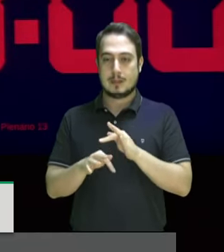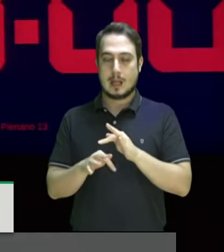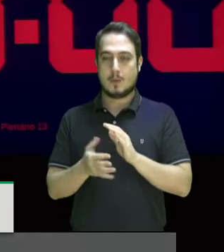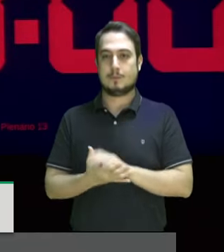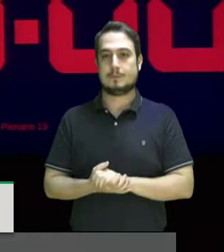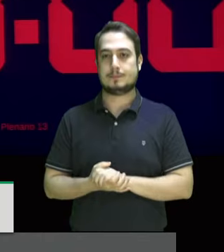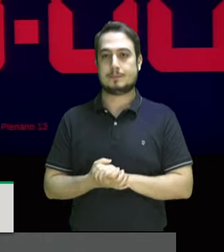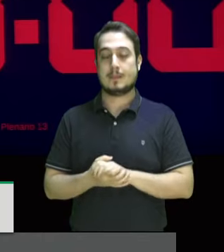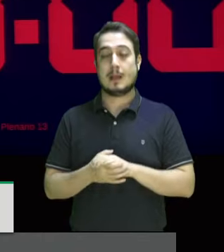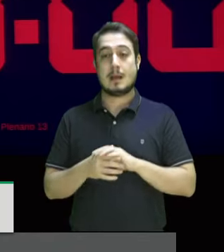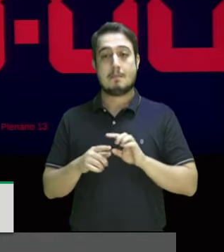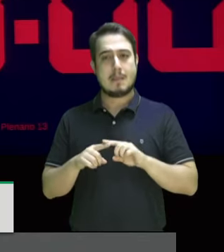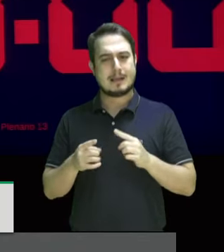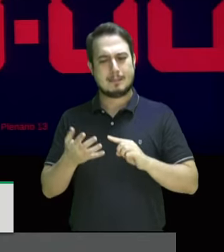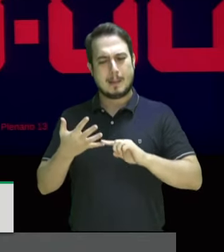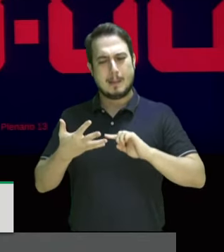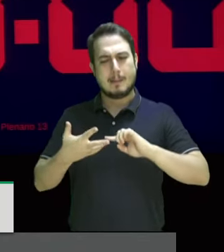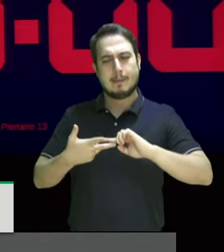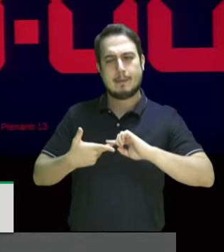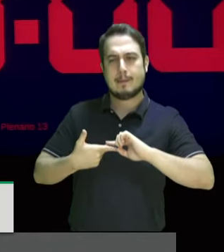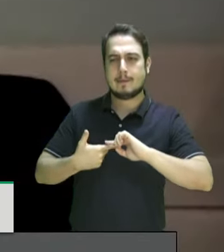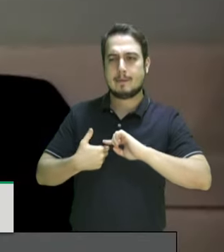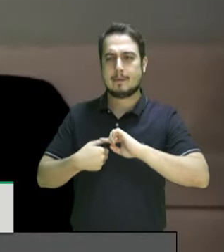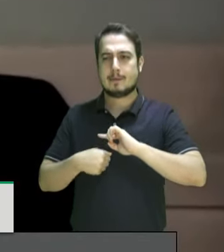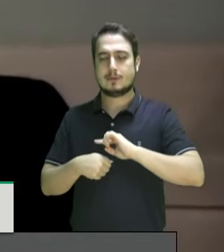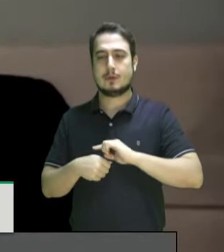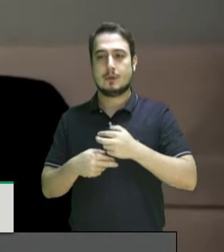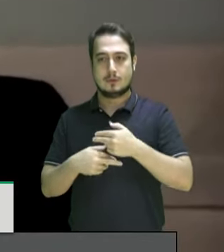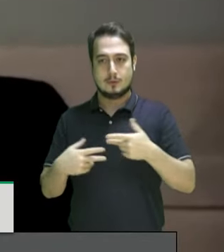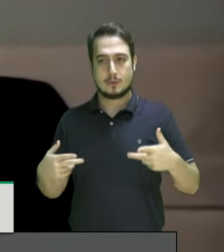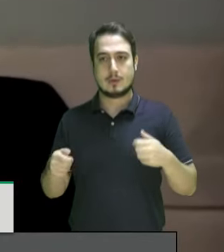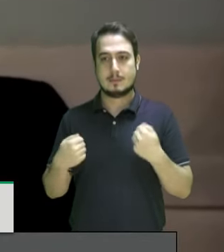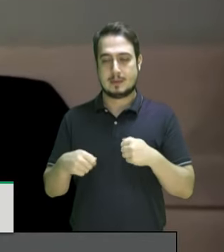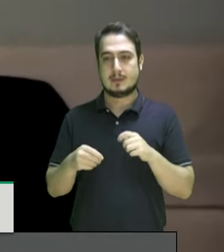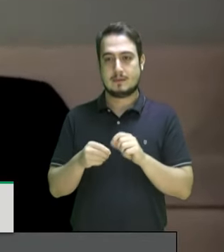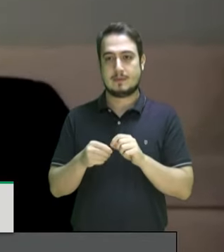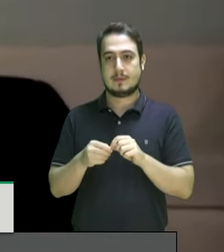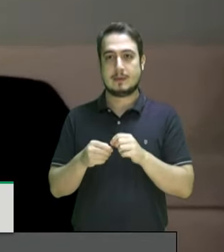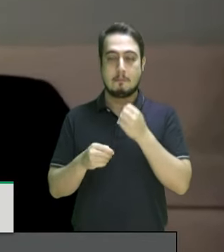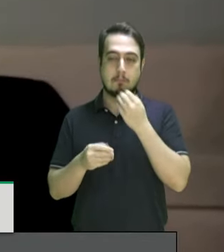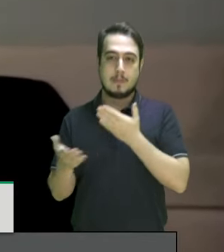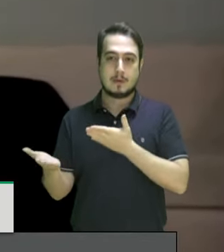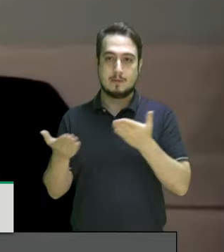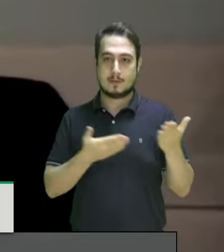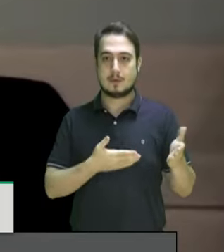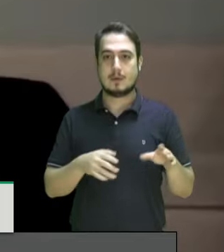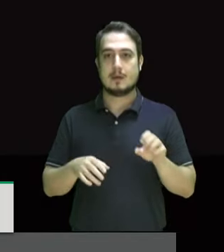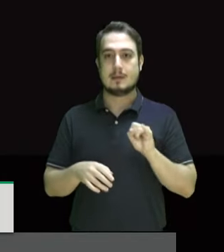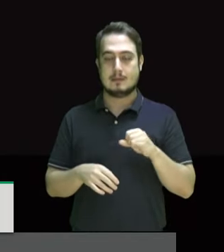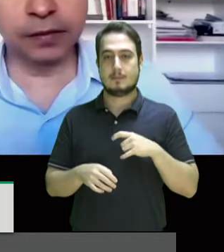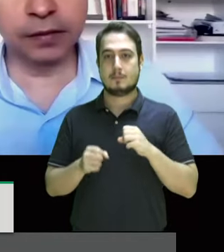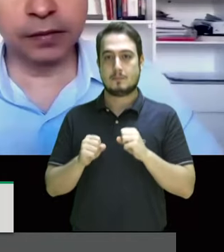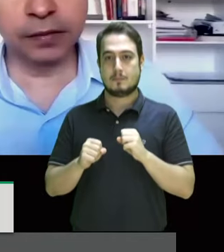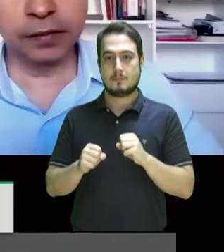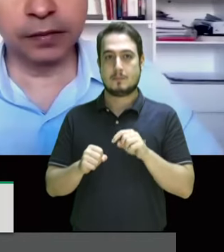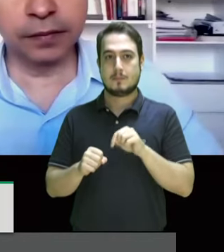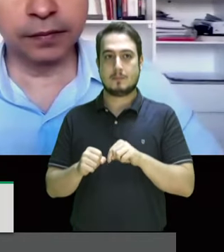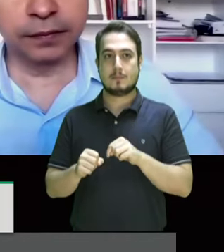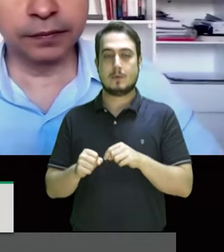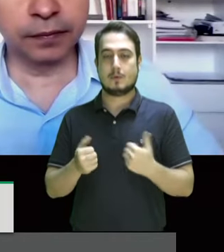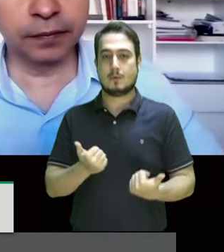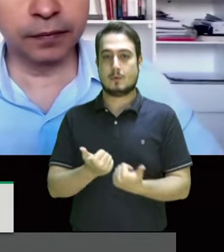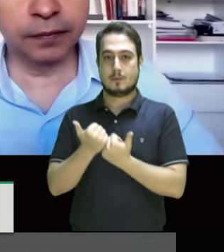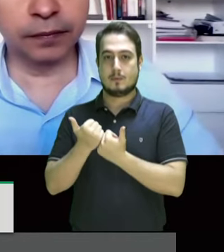e nós temos uma série de medidas legislativas na pauta da igualdade racial que seriam muito bem-vindas se pudessem contar com o